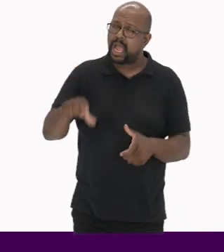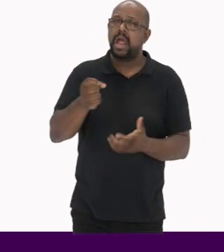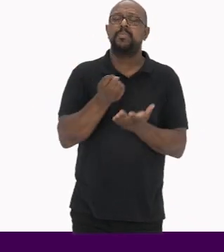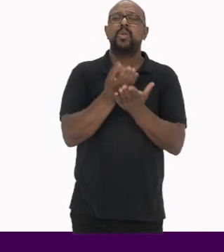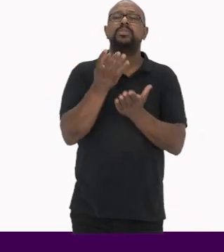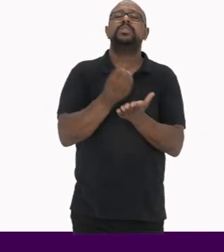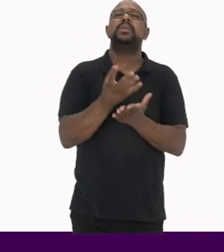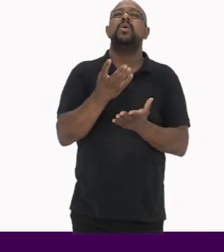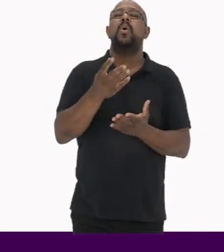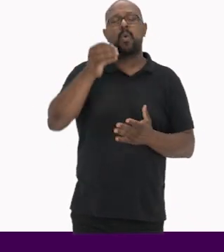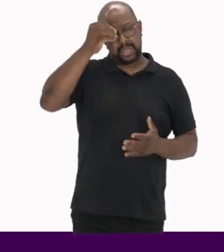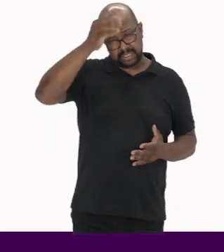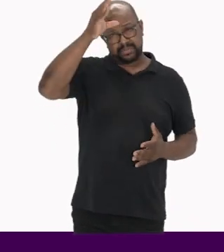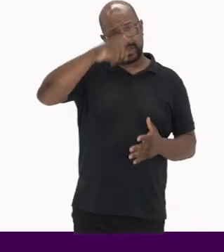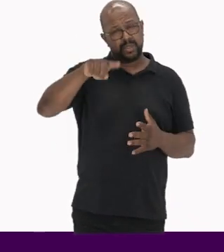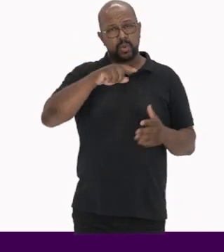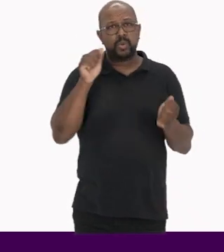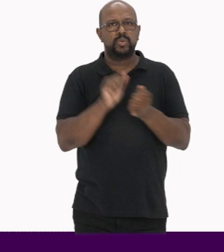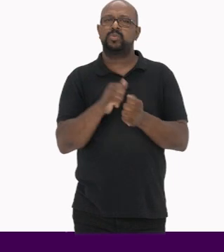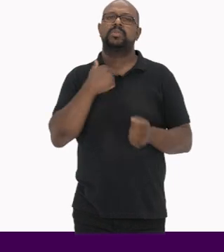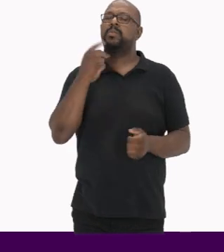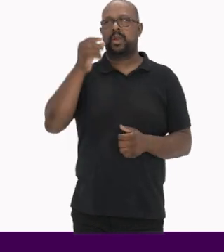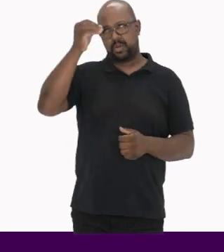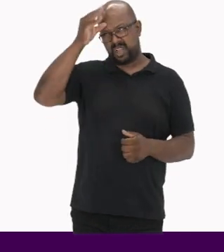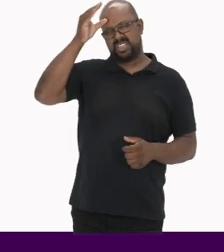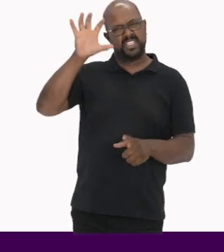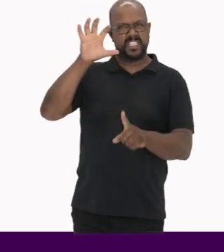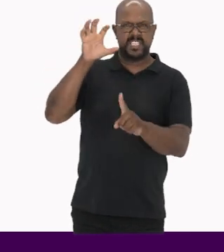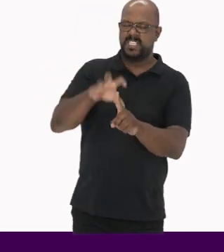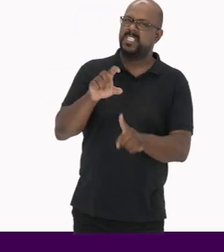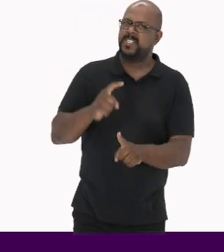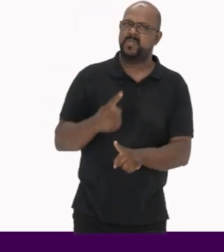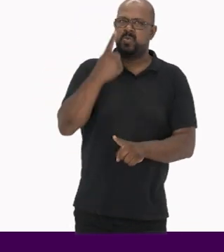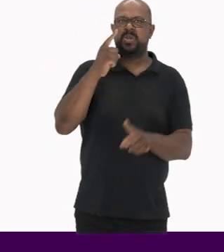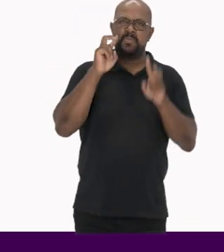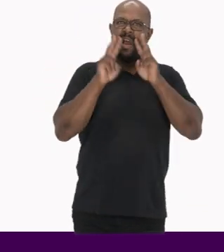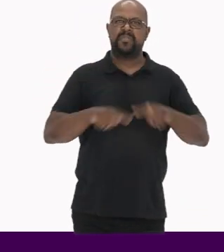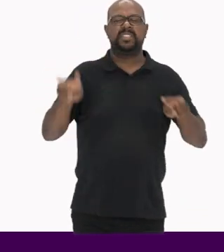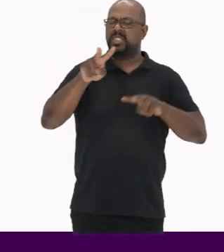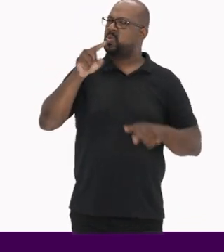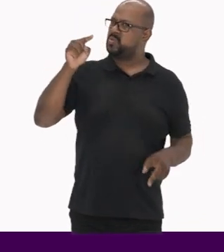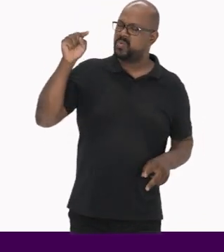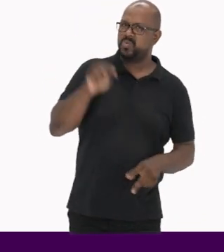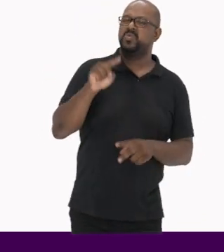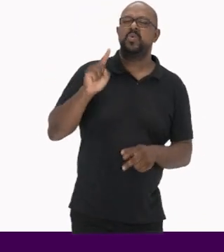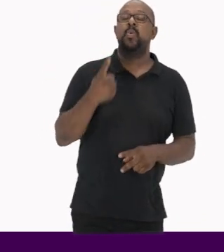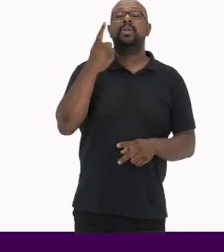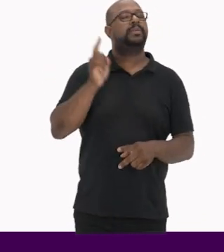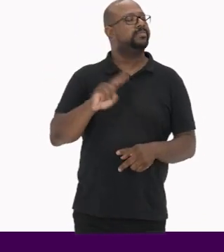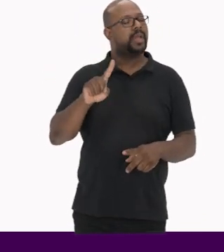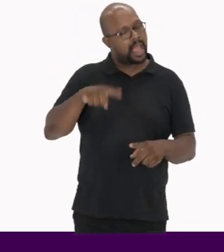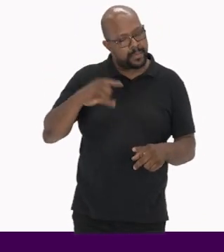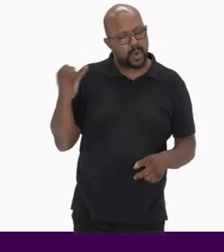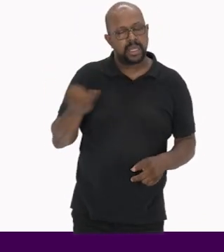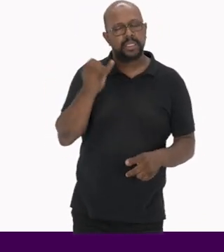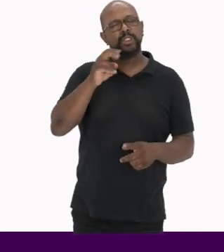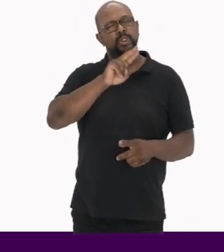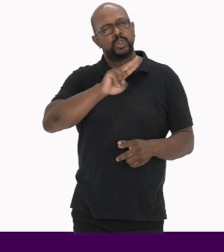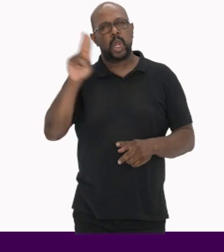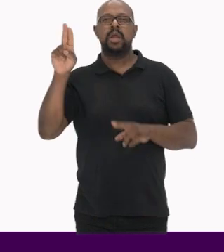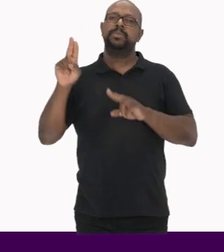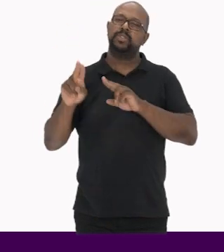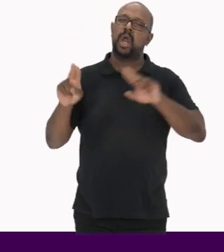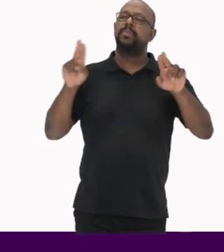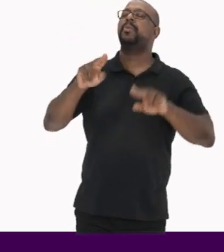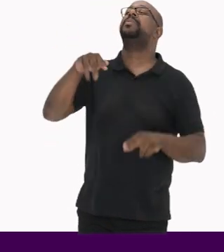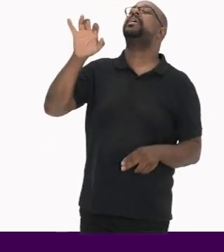Produzindo um conhecimento conjunto Não se deve impor um conhecimento único ou uma versão única É muito importante também nomear os